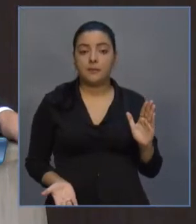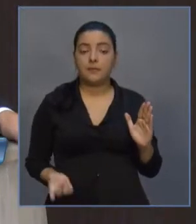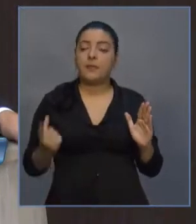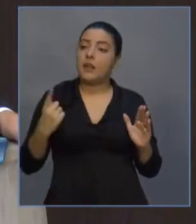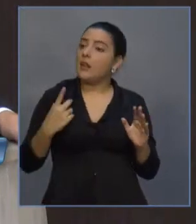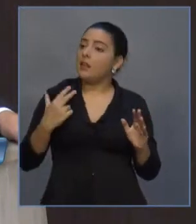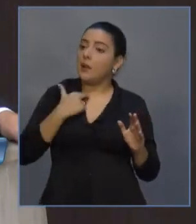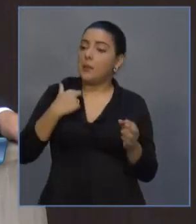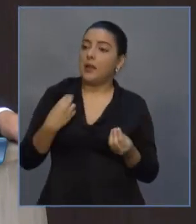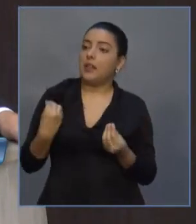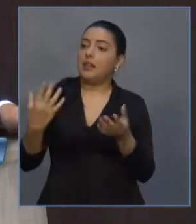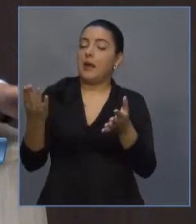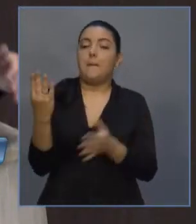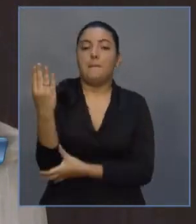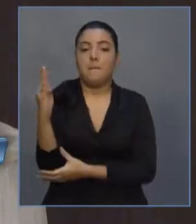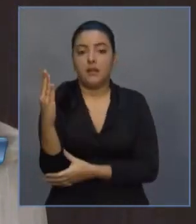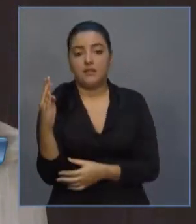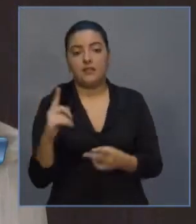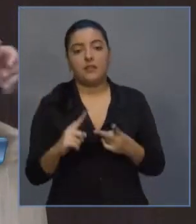benefícios,